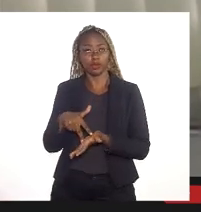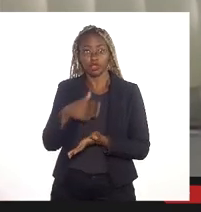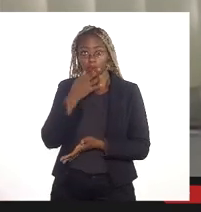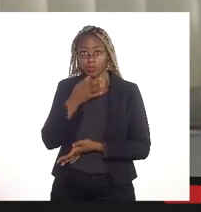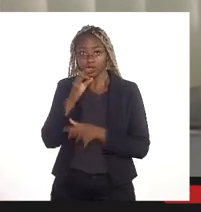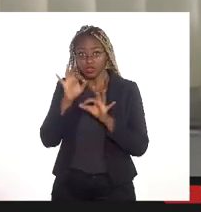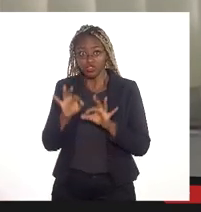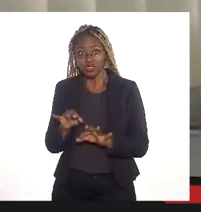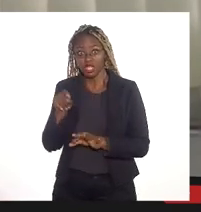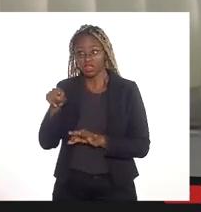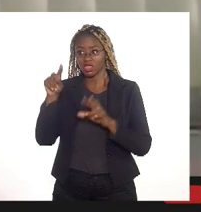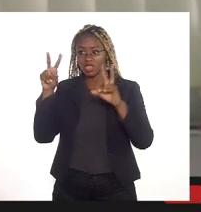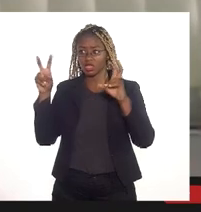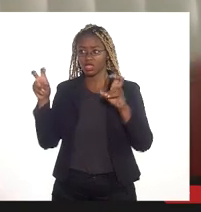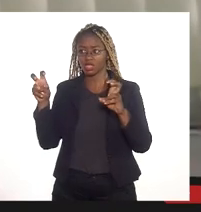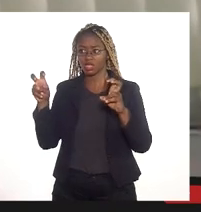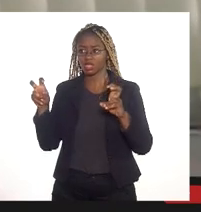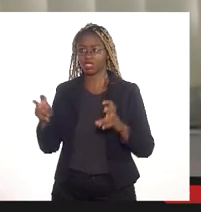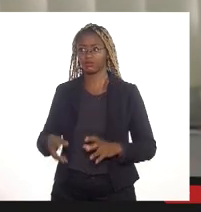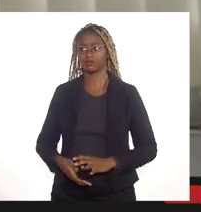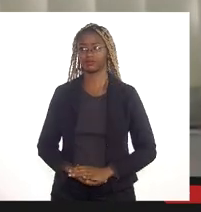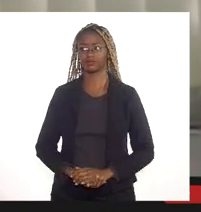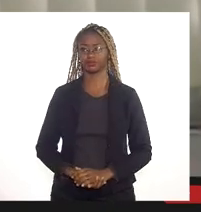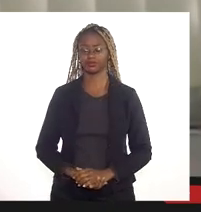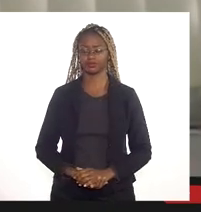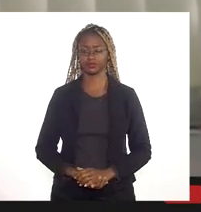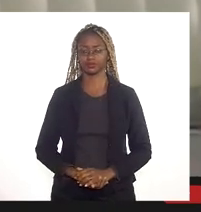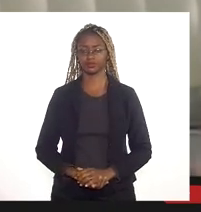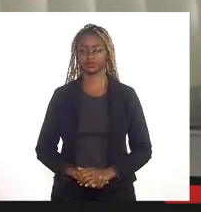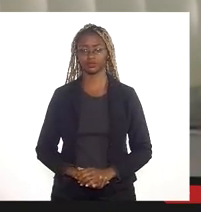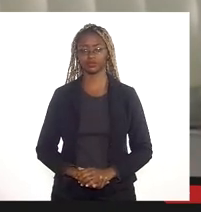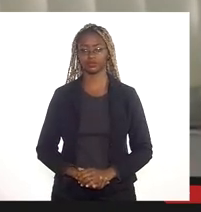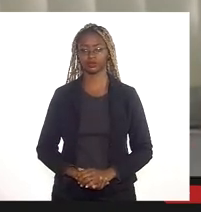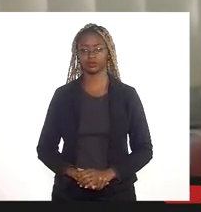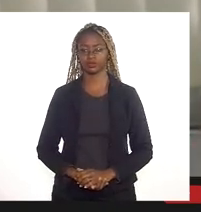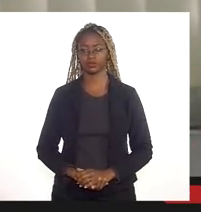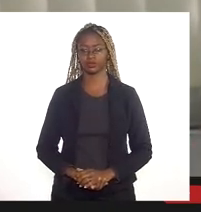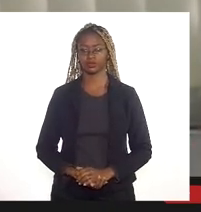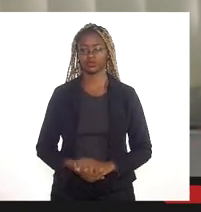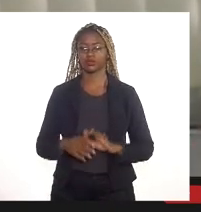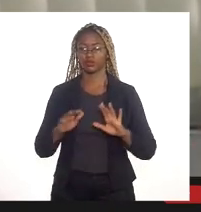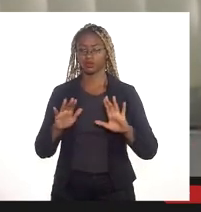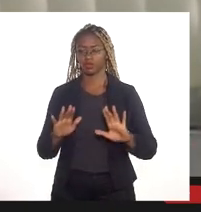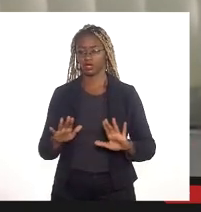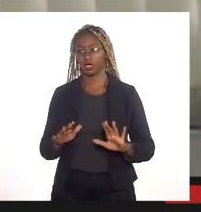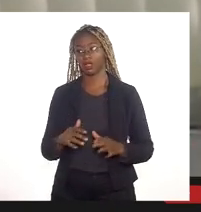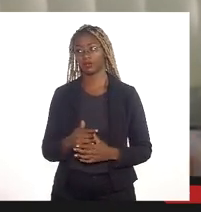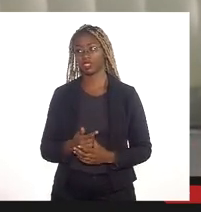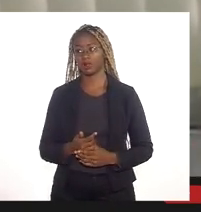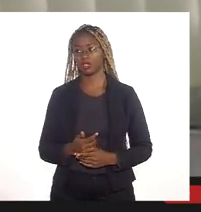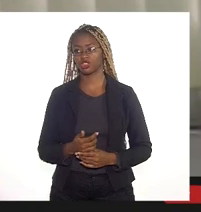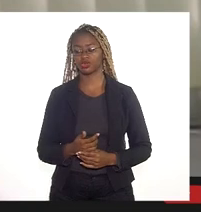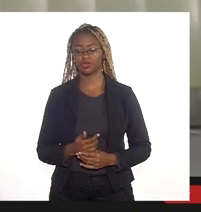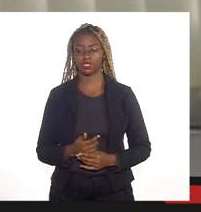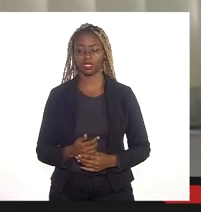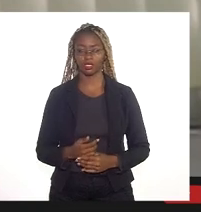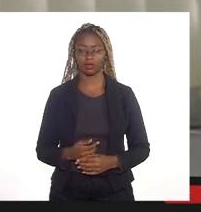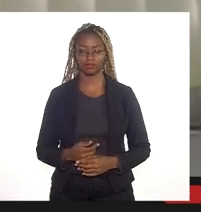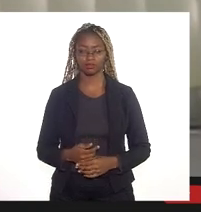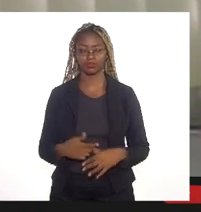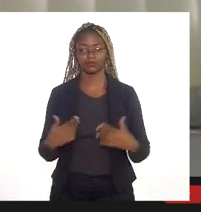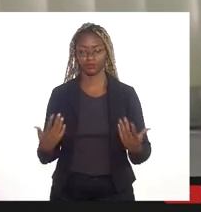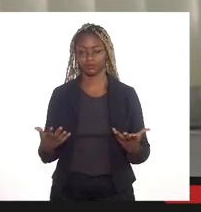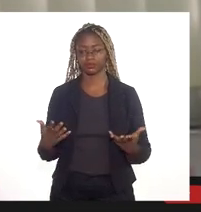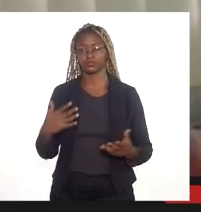então, se você tiver interesse em efetivamente provocar o Instituto e